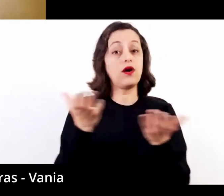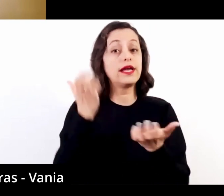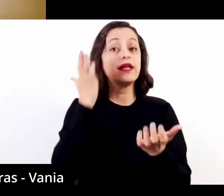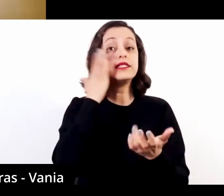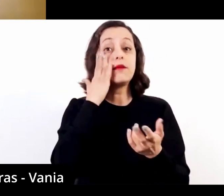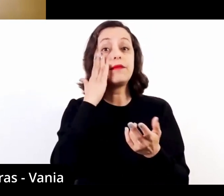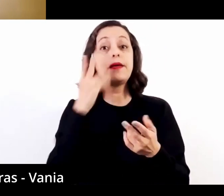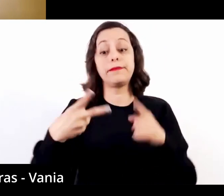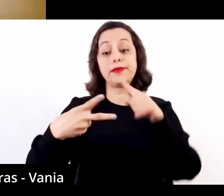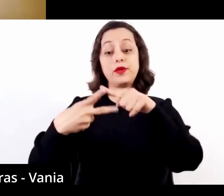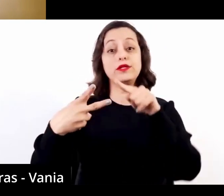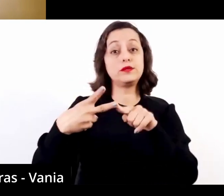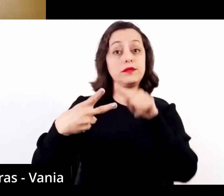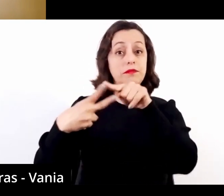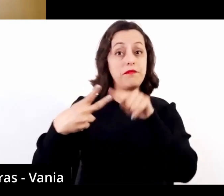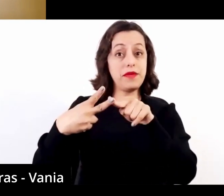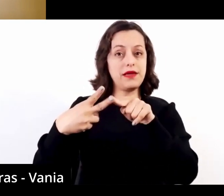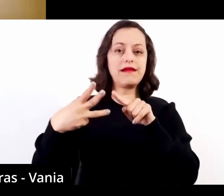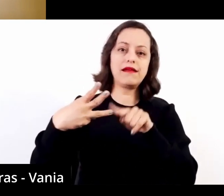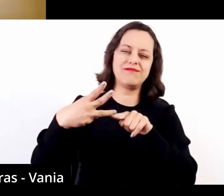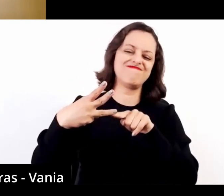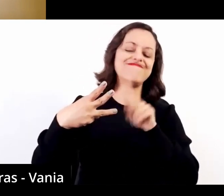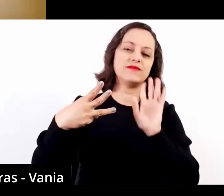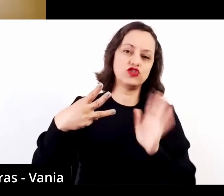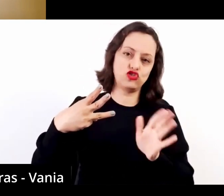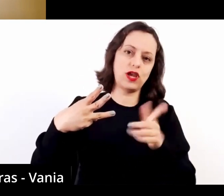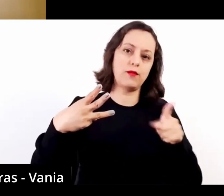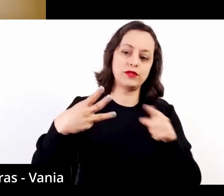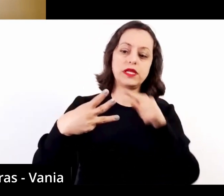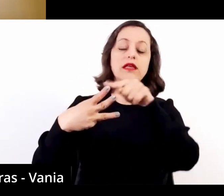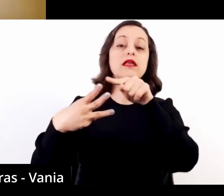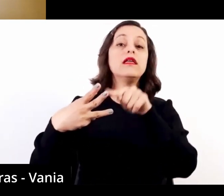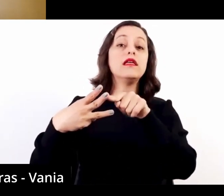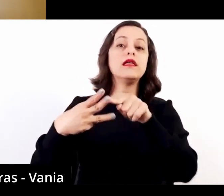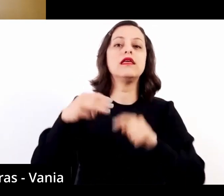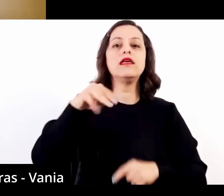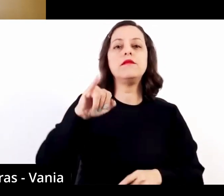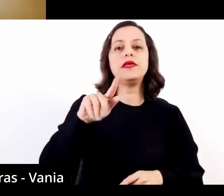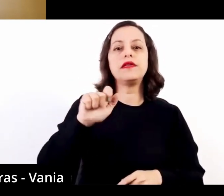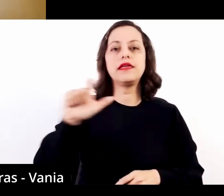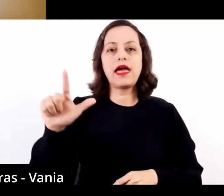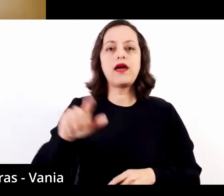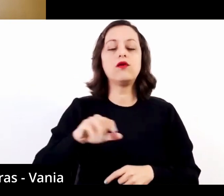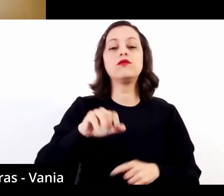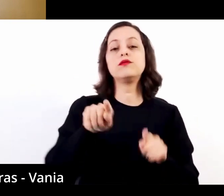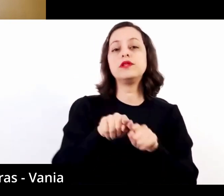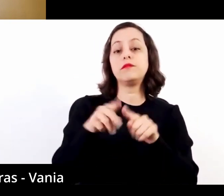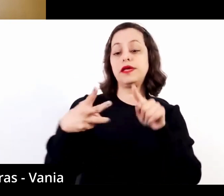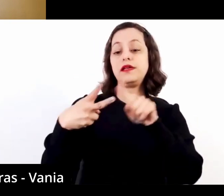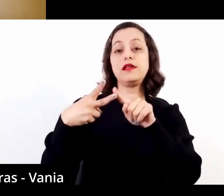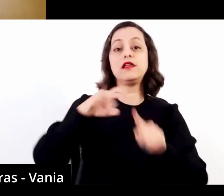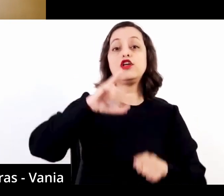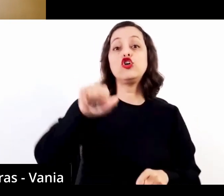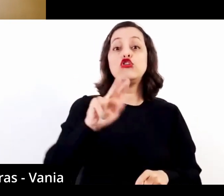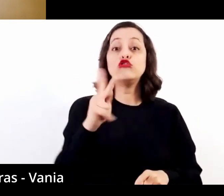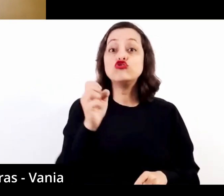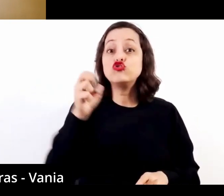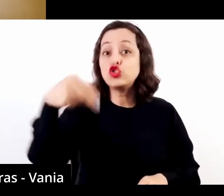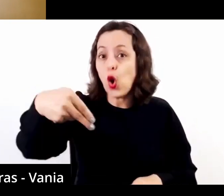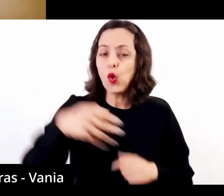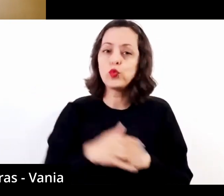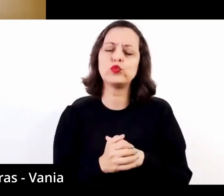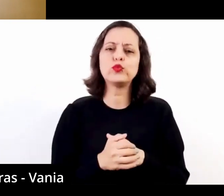aos dois primeiros transcritores, que é o Miguel Liobé e o John Williams. Primeiro, qual a importância